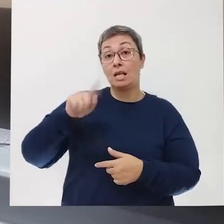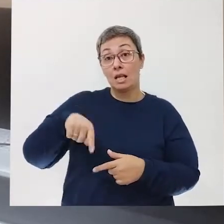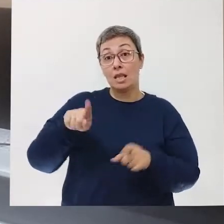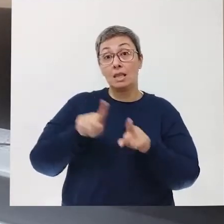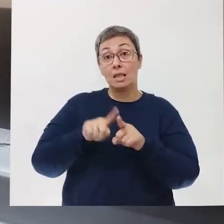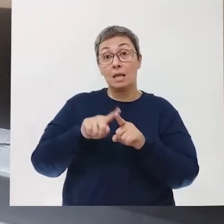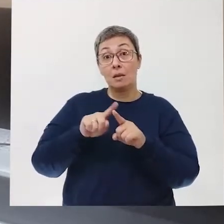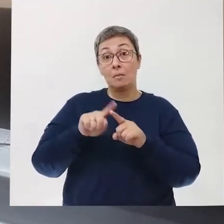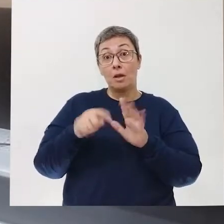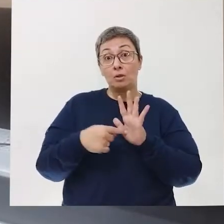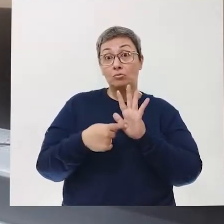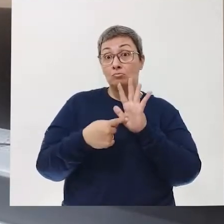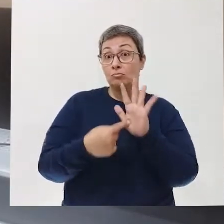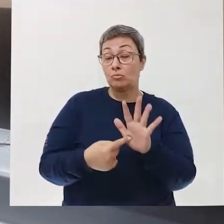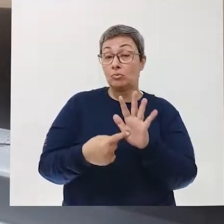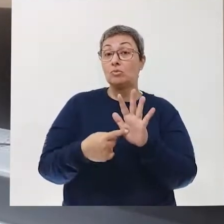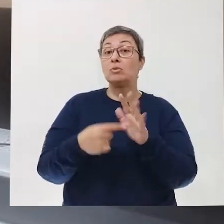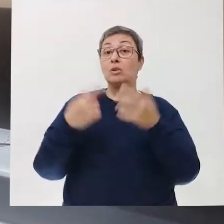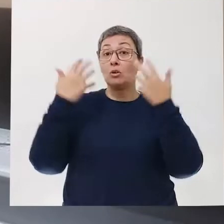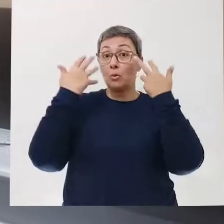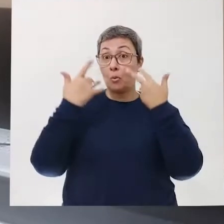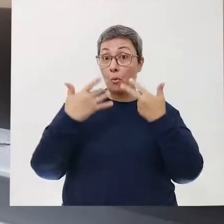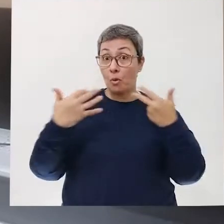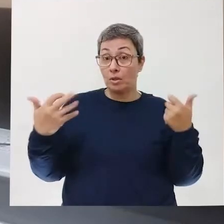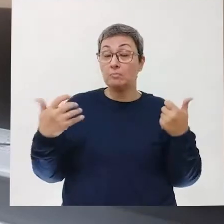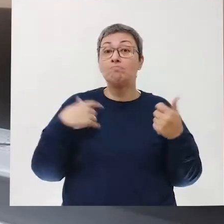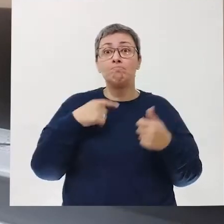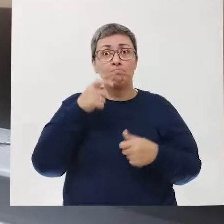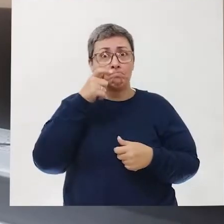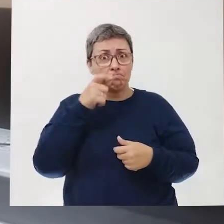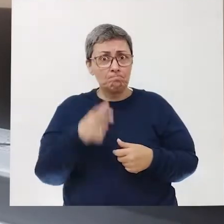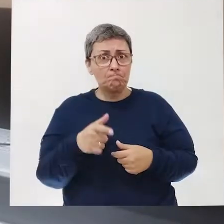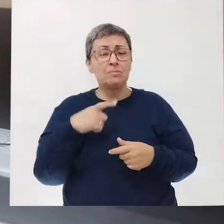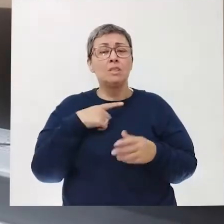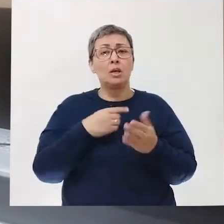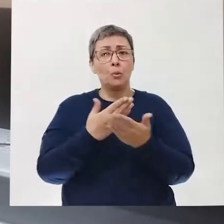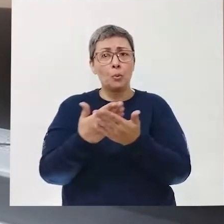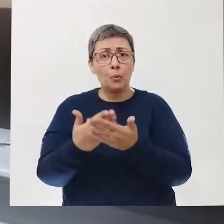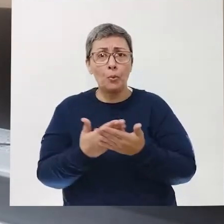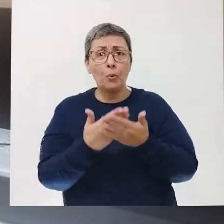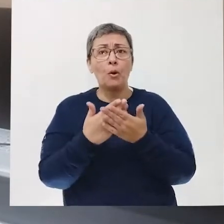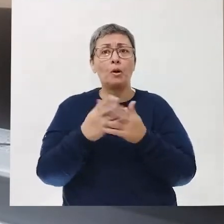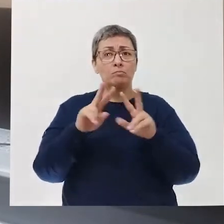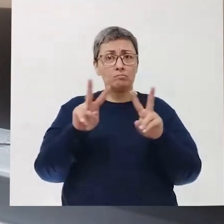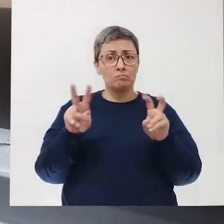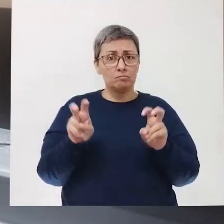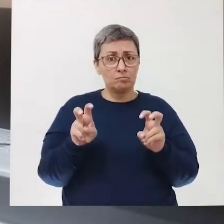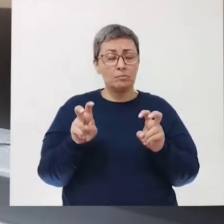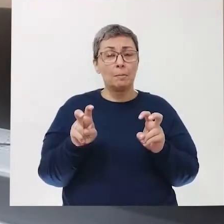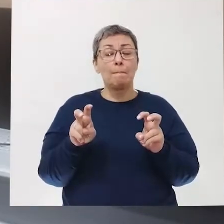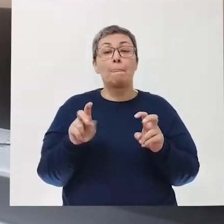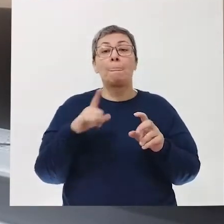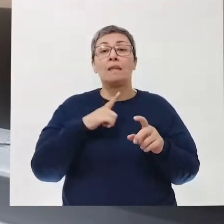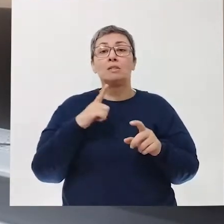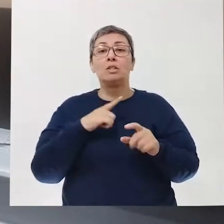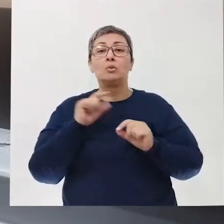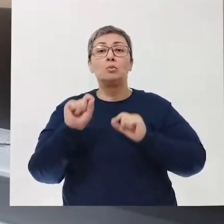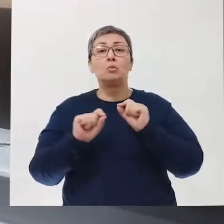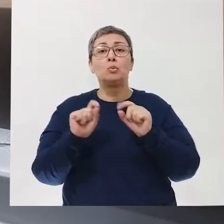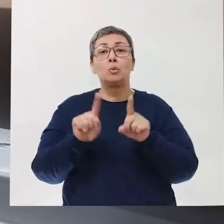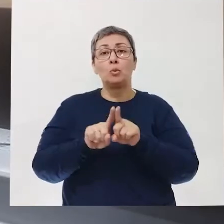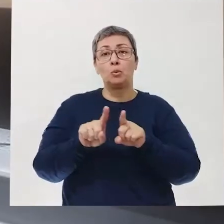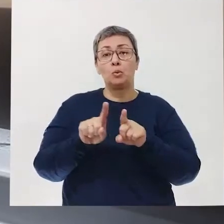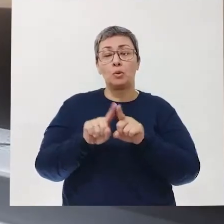evidenciadas nos animais. Olha que interessante, há estudos sobre isso. Temos